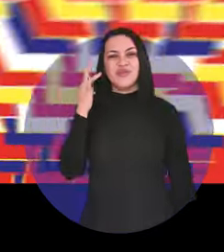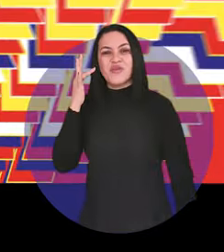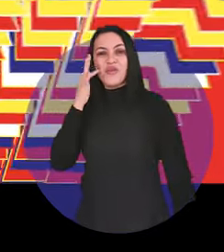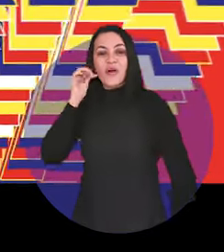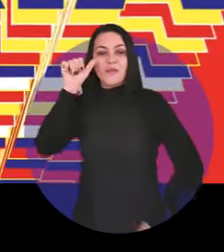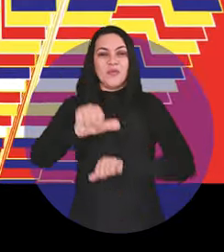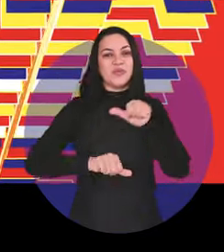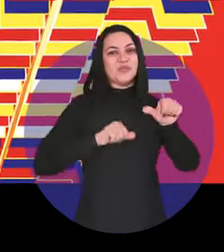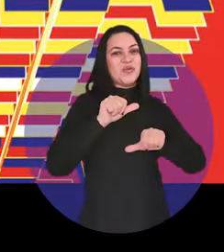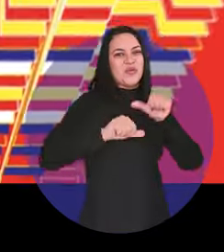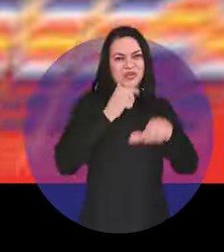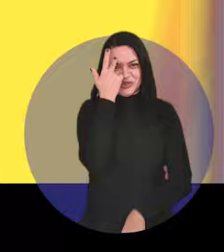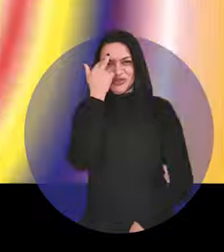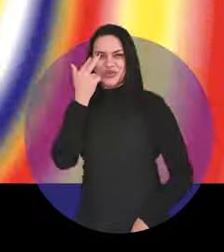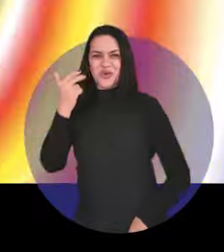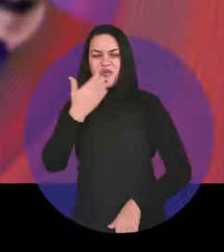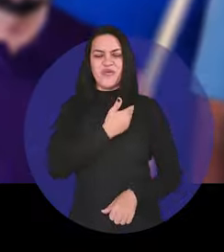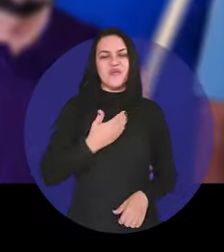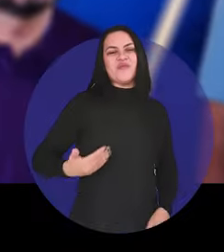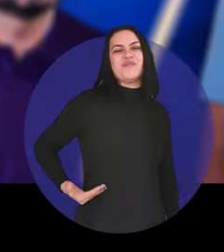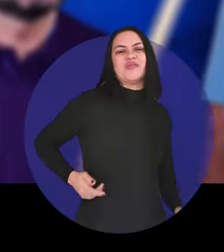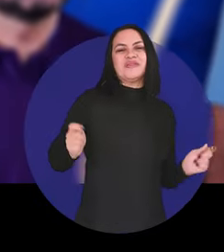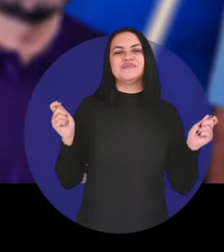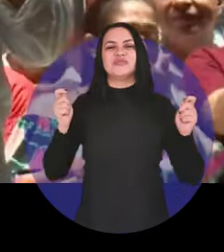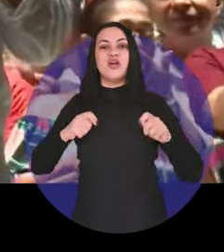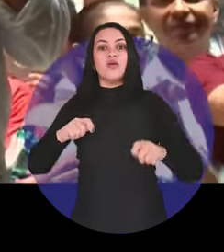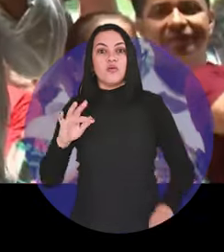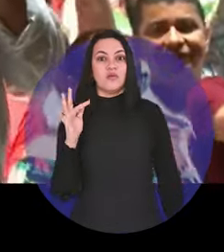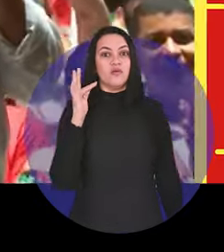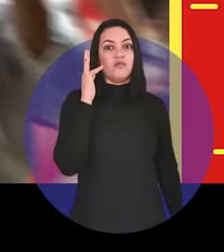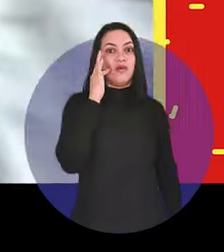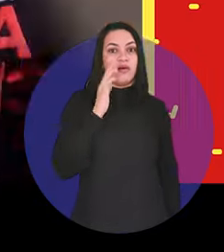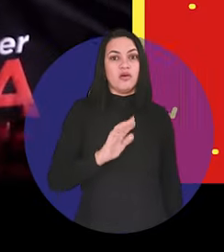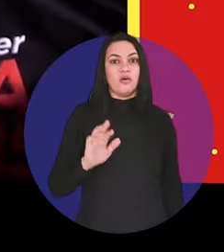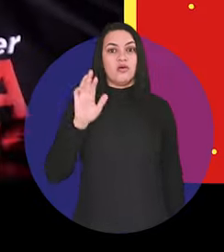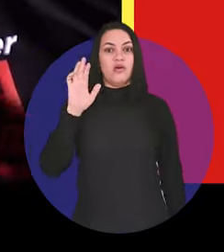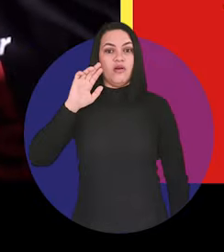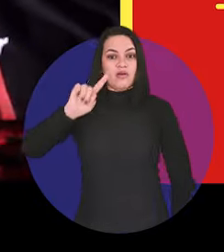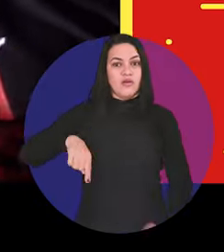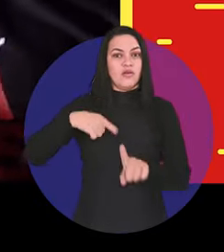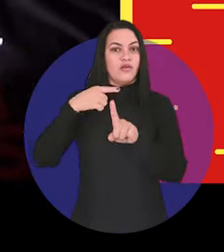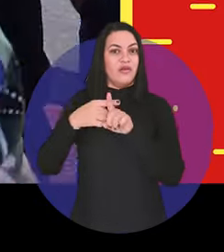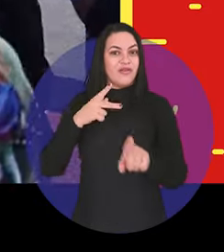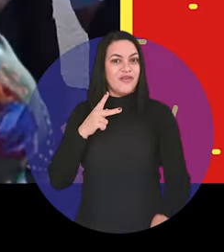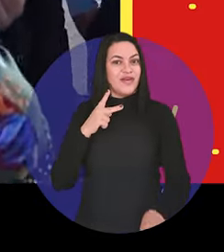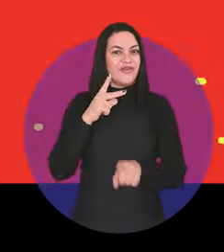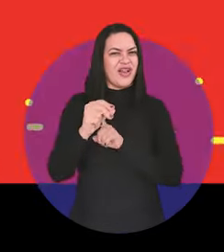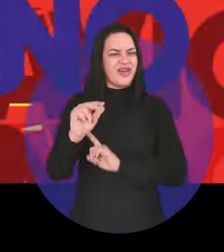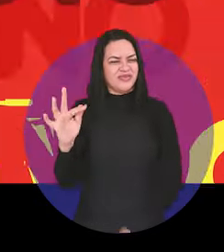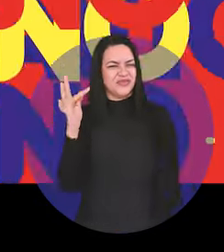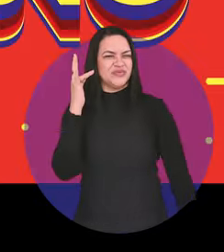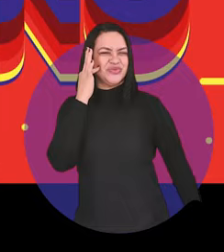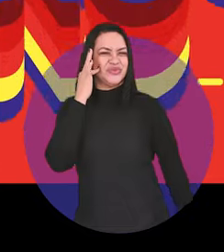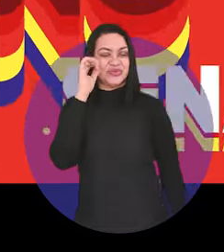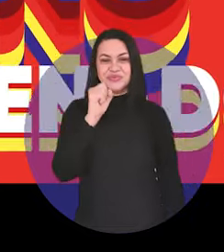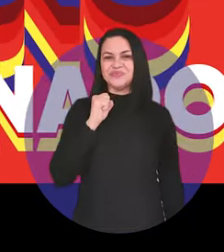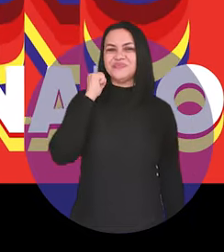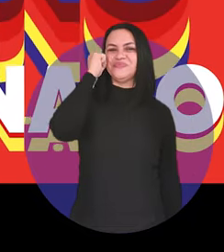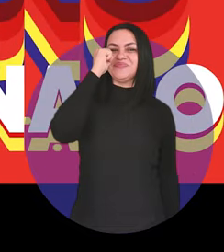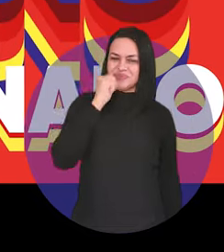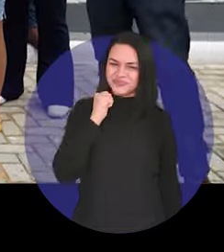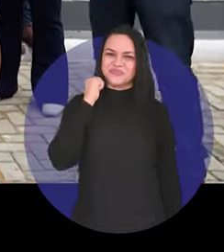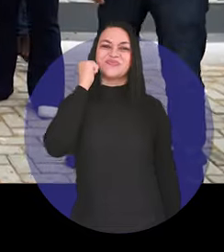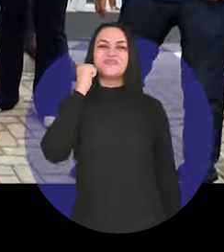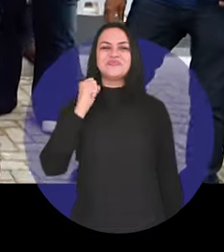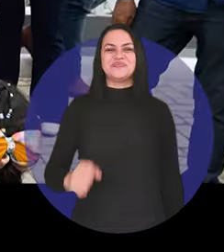história como governador. Com o Lula é mais uma vitória, Flávio Dino,